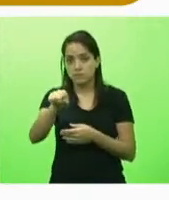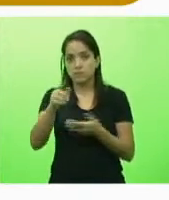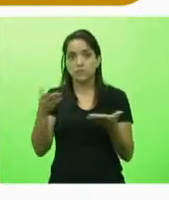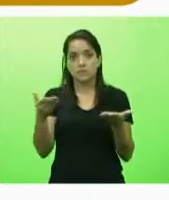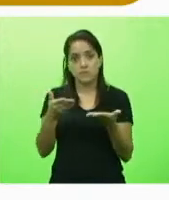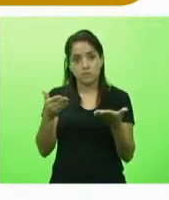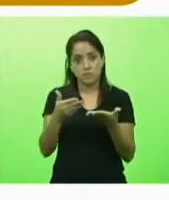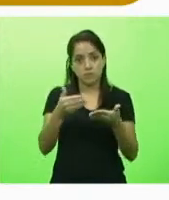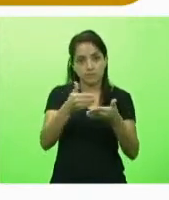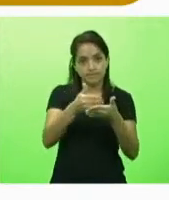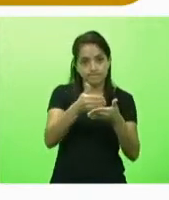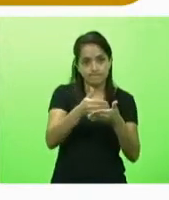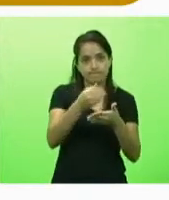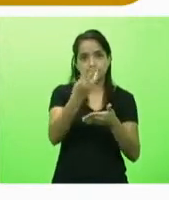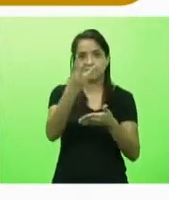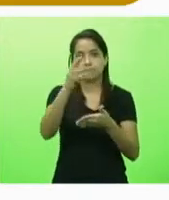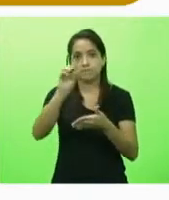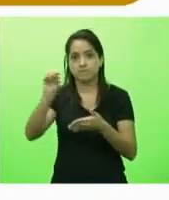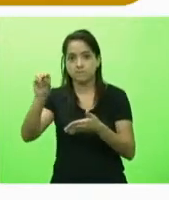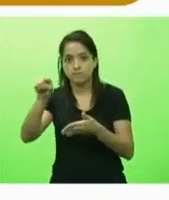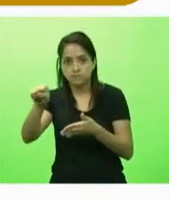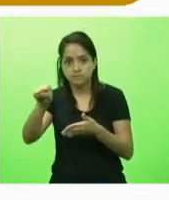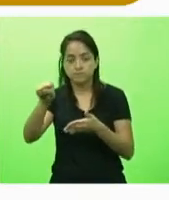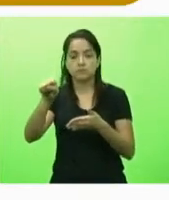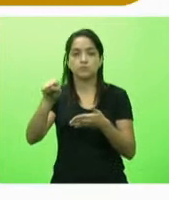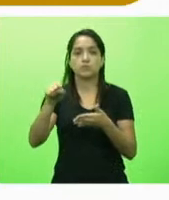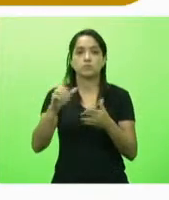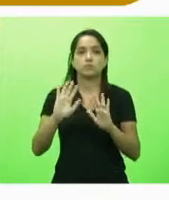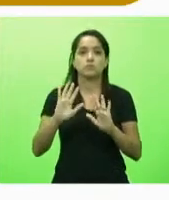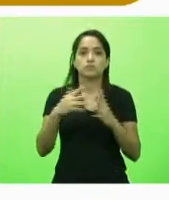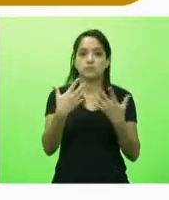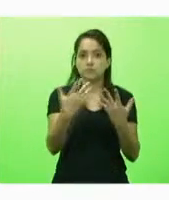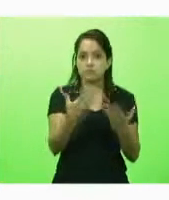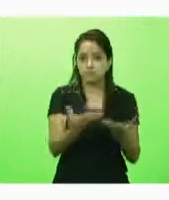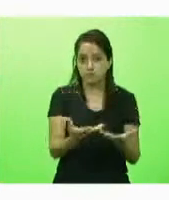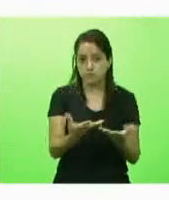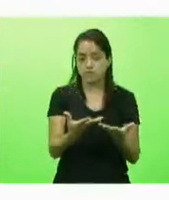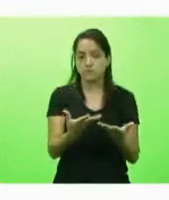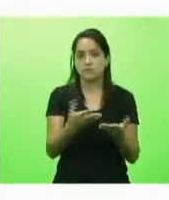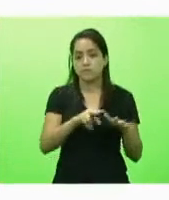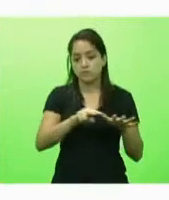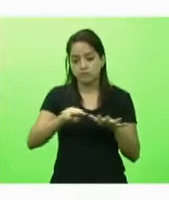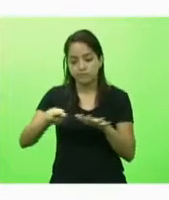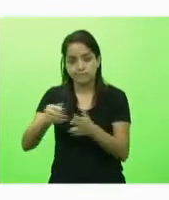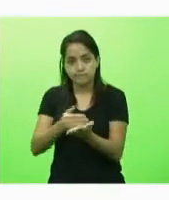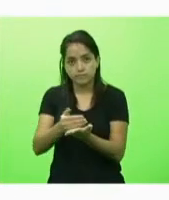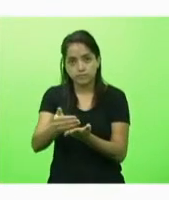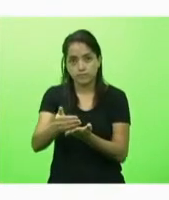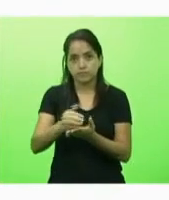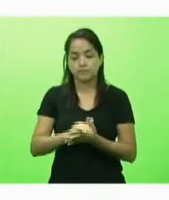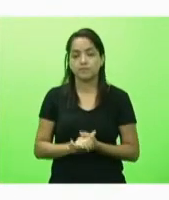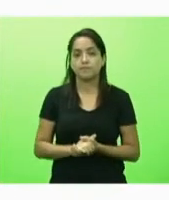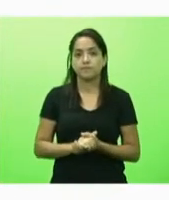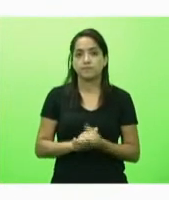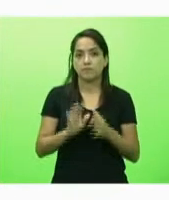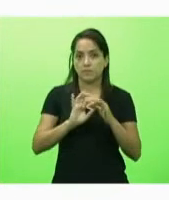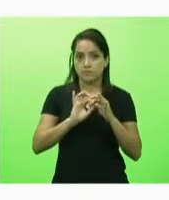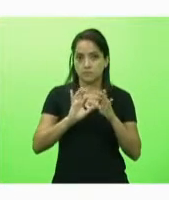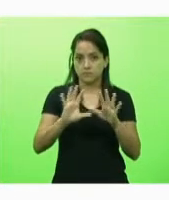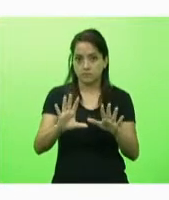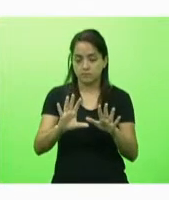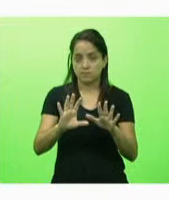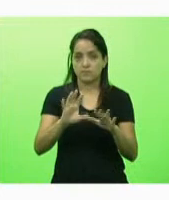aproxima-se de 300 mil doses com o que nós recebemos no início dessa semana as deliberações CIB